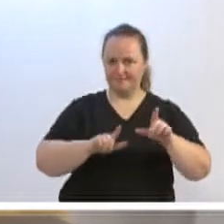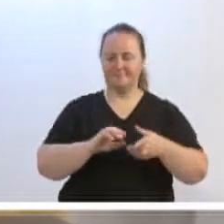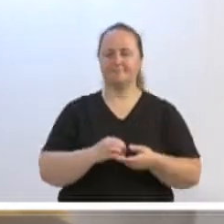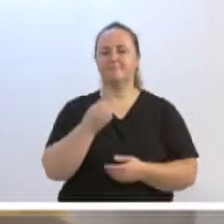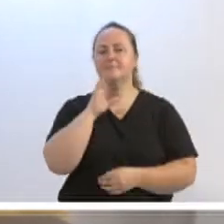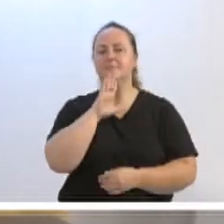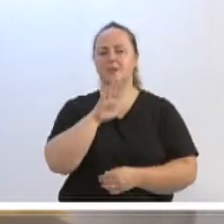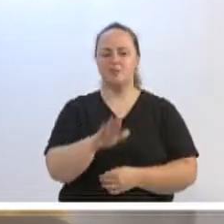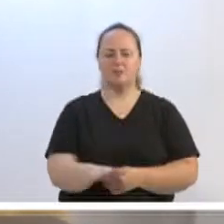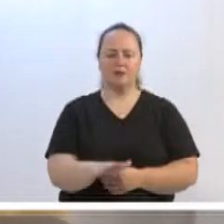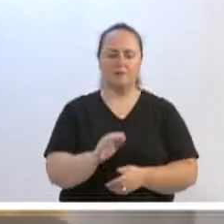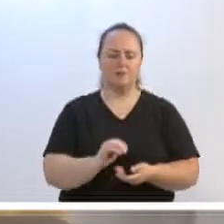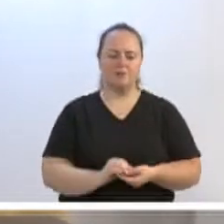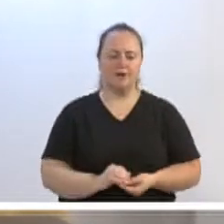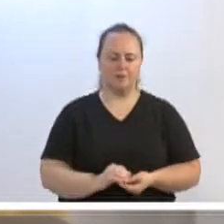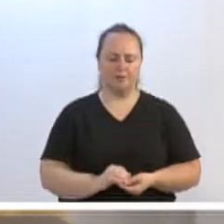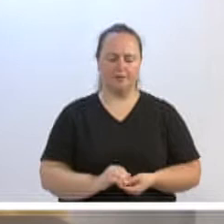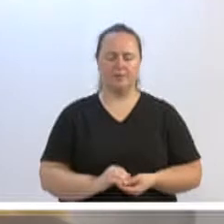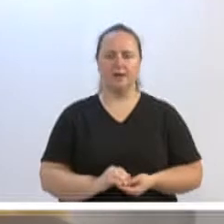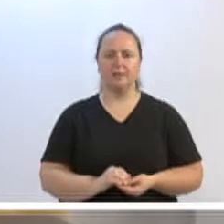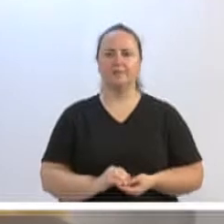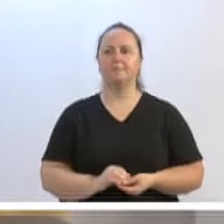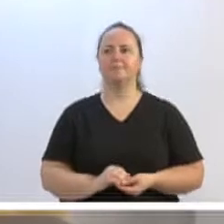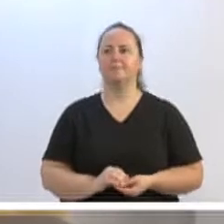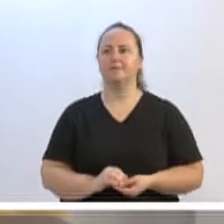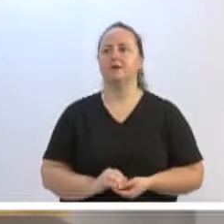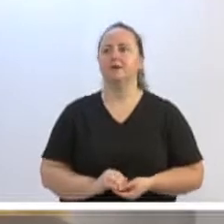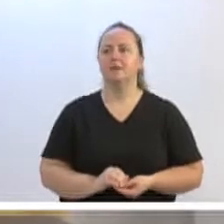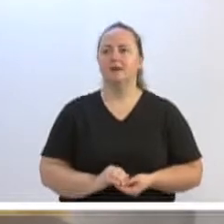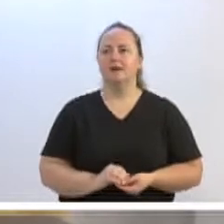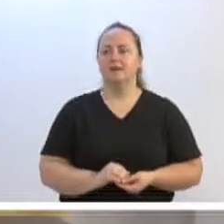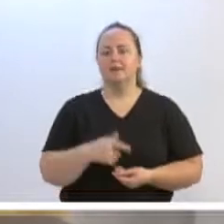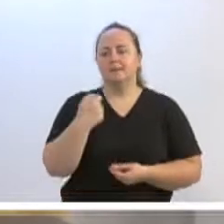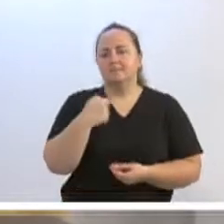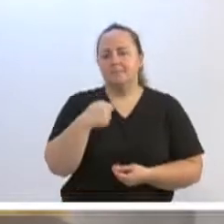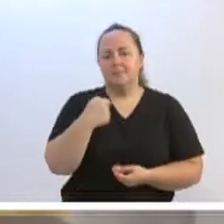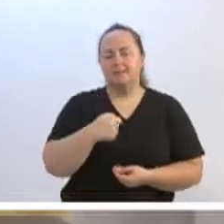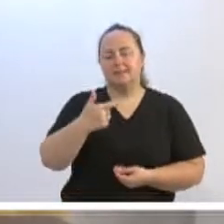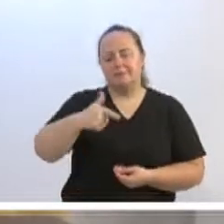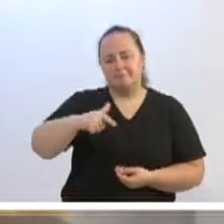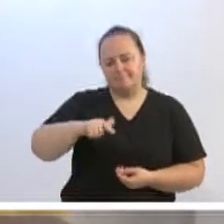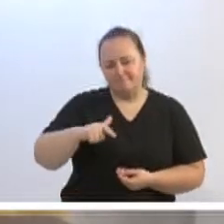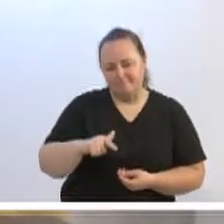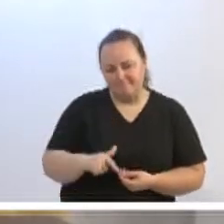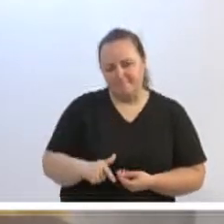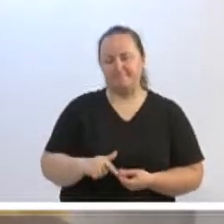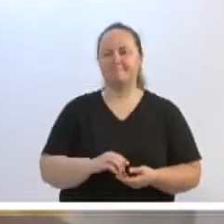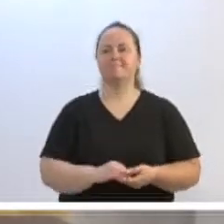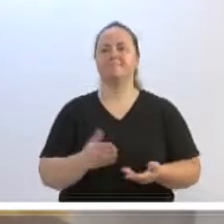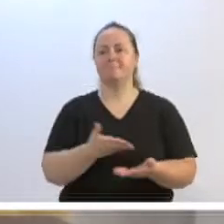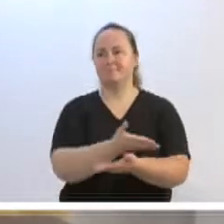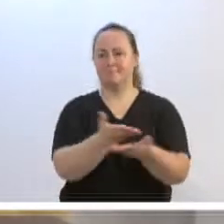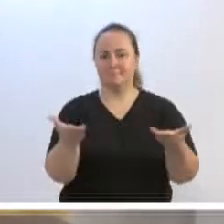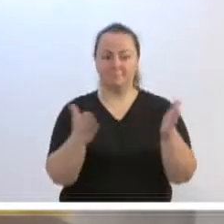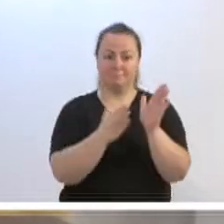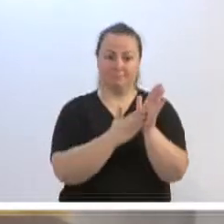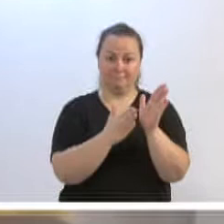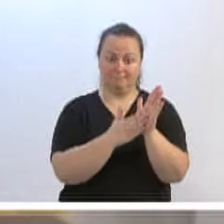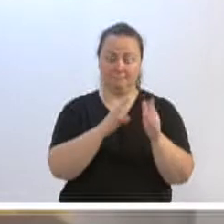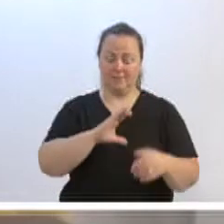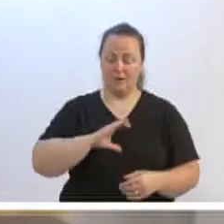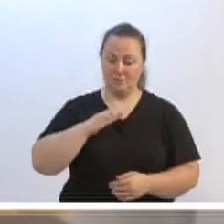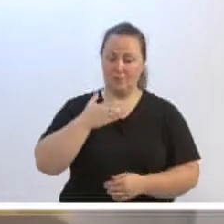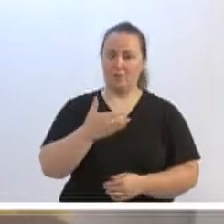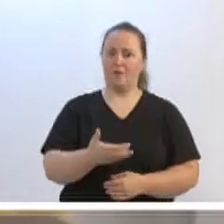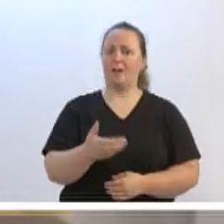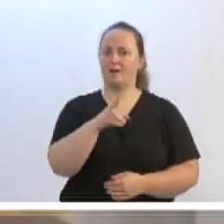tarde. Queria também, não sendo repetitivo, mas a gente precisa fazer, dar a jus a todos vocês que tiveram a coragem de literalmente